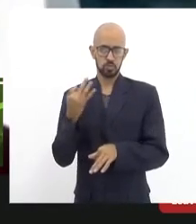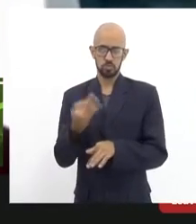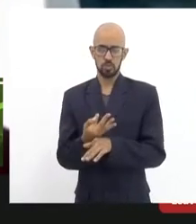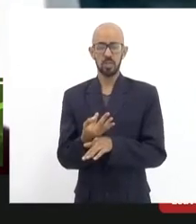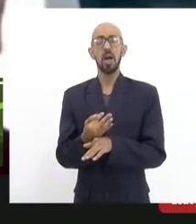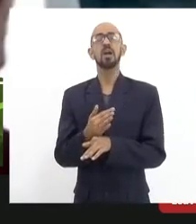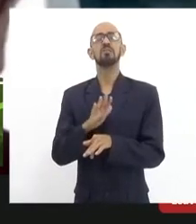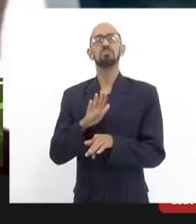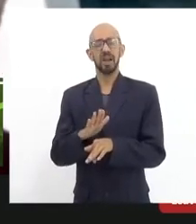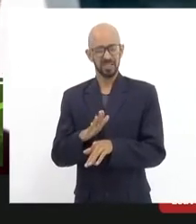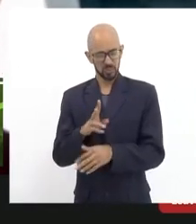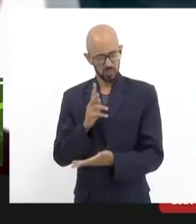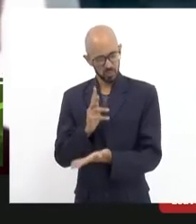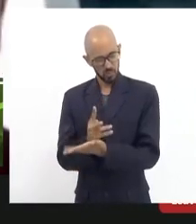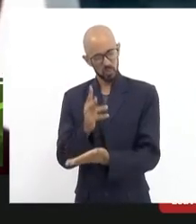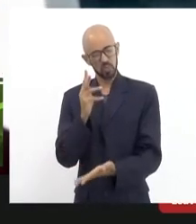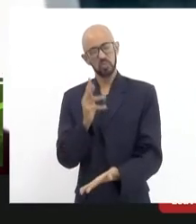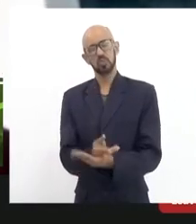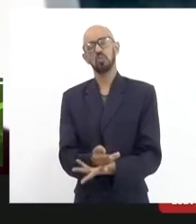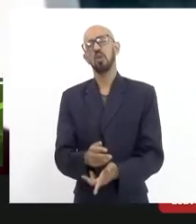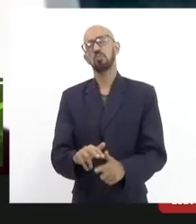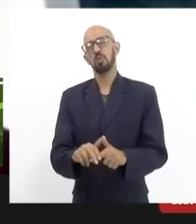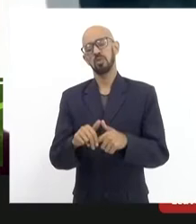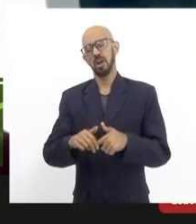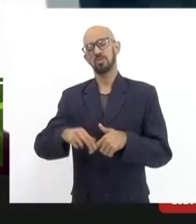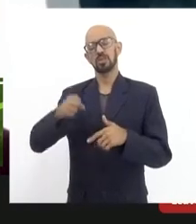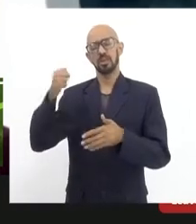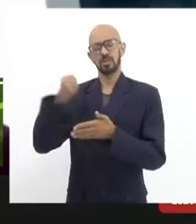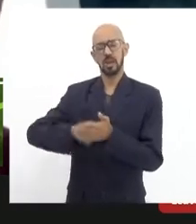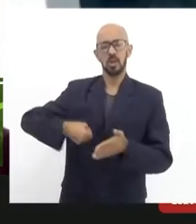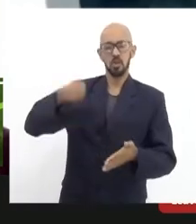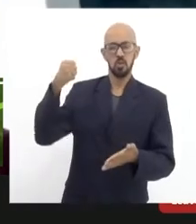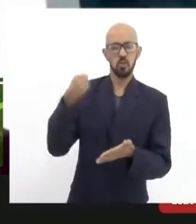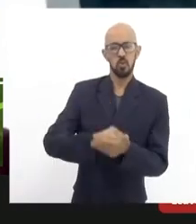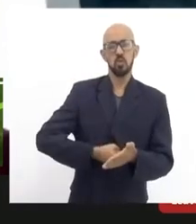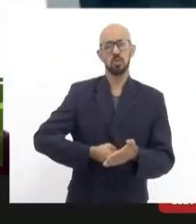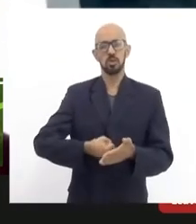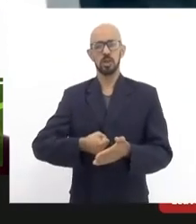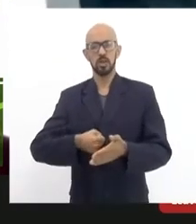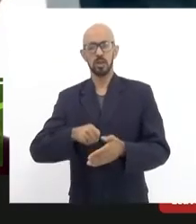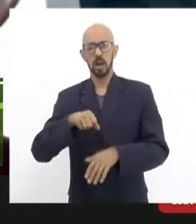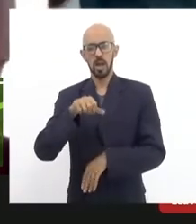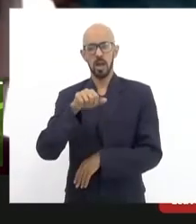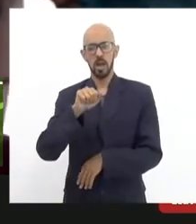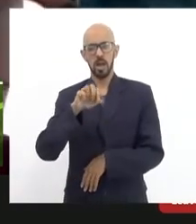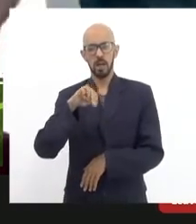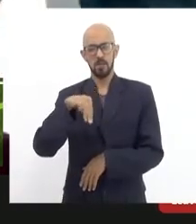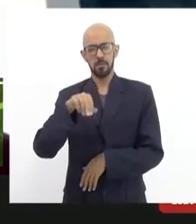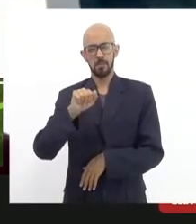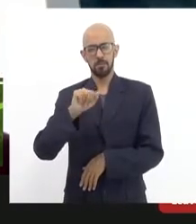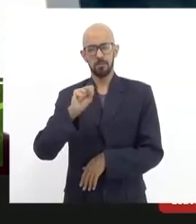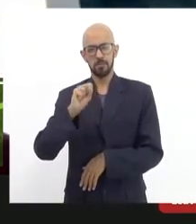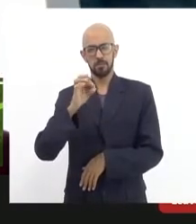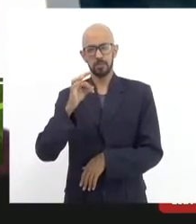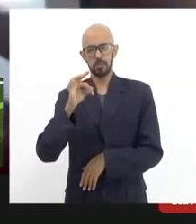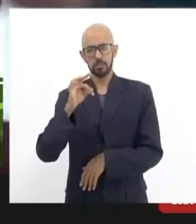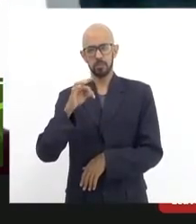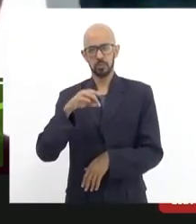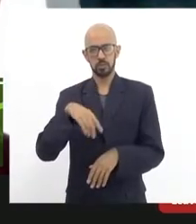resiste graças a essa luta admirável da Amaste que o nosso Saad